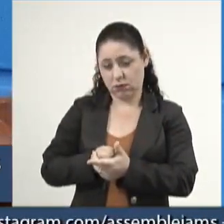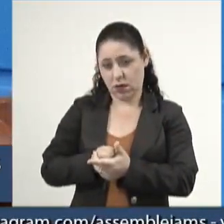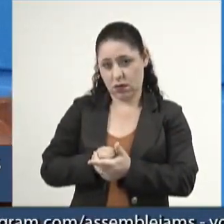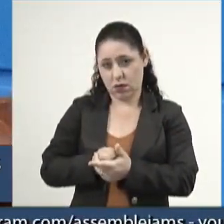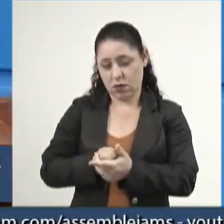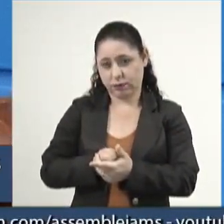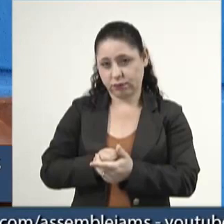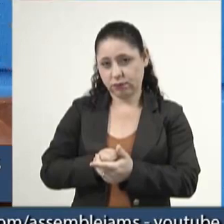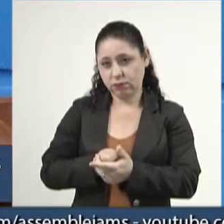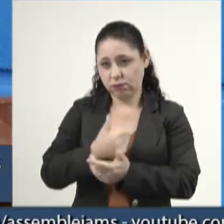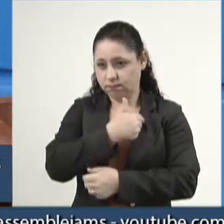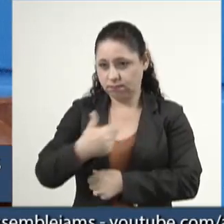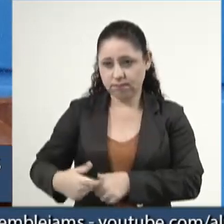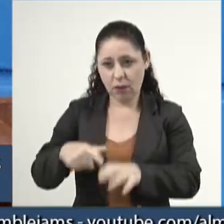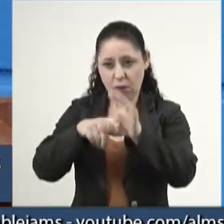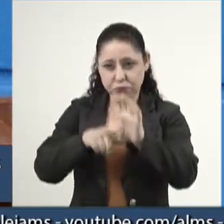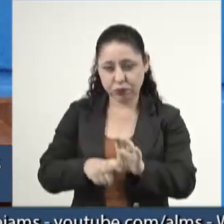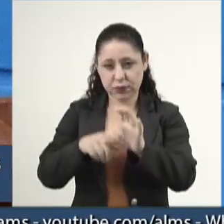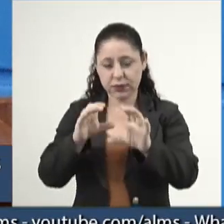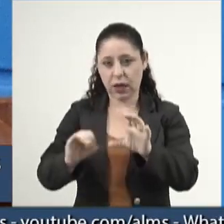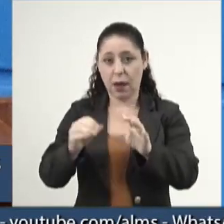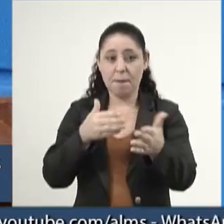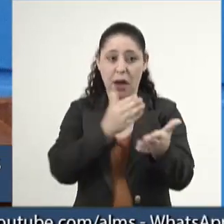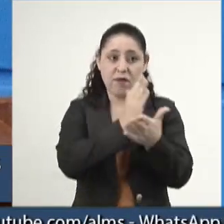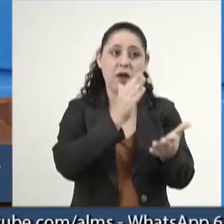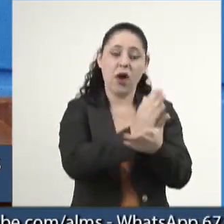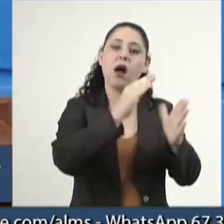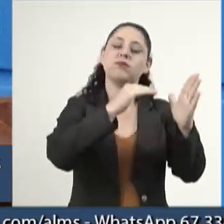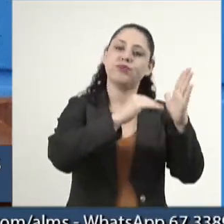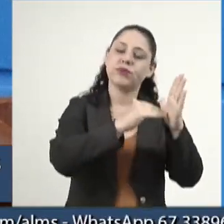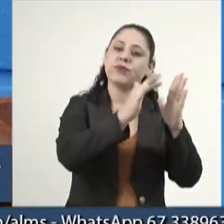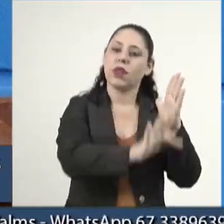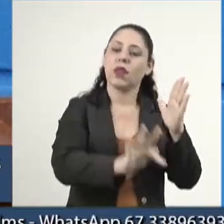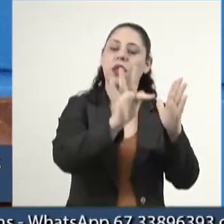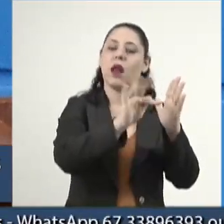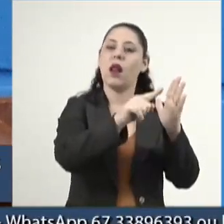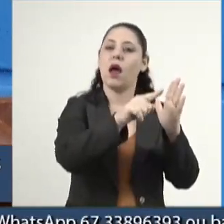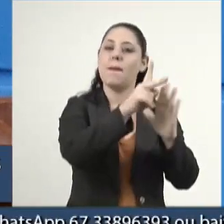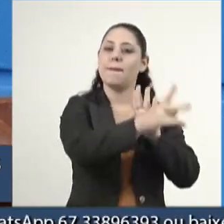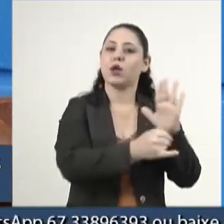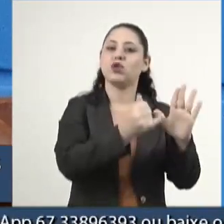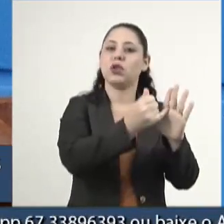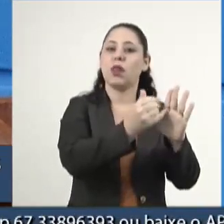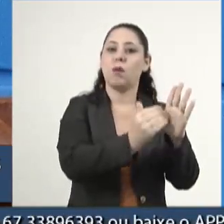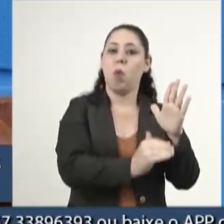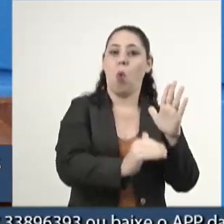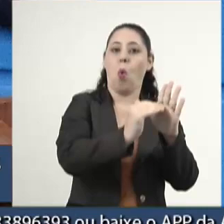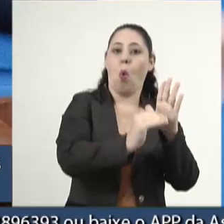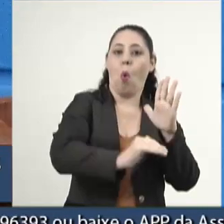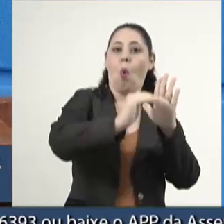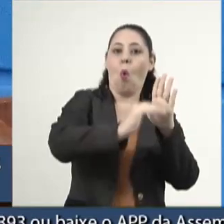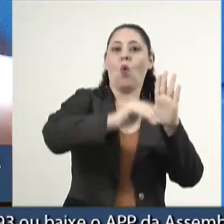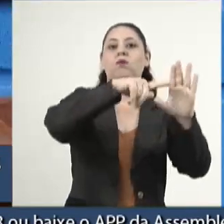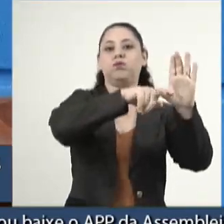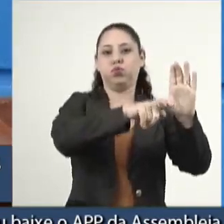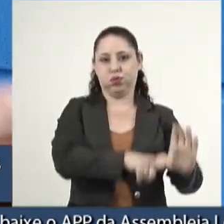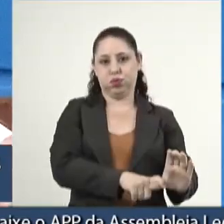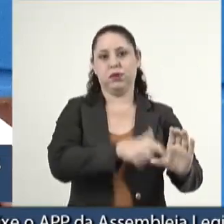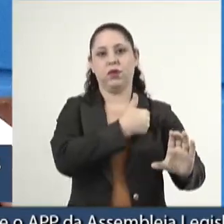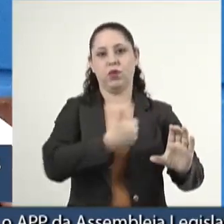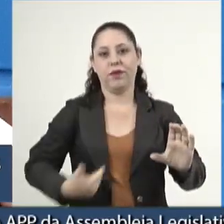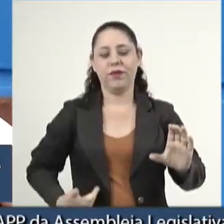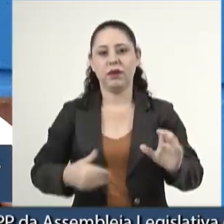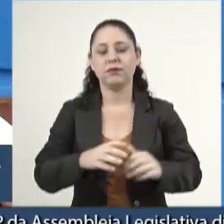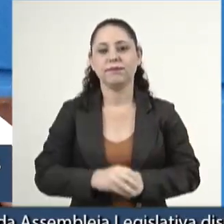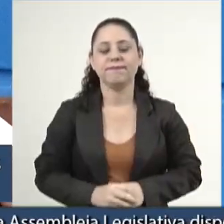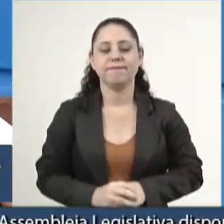zero e aprovar todo dia na Câmara Federal projetos que aumentam a despesa do governo.